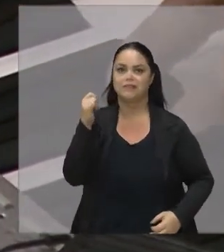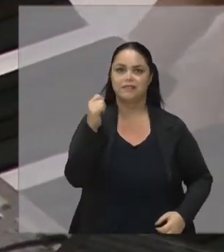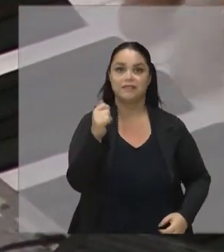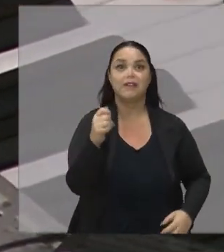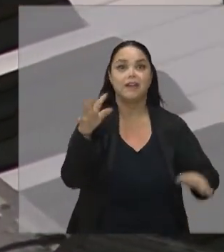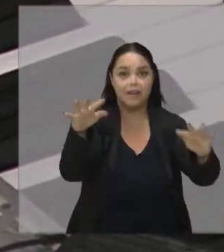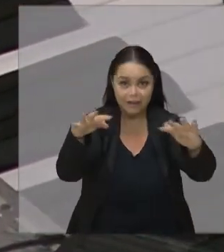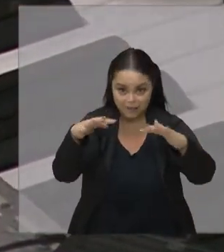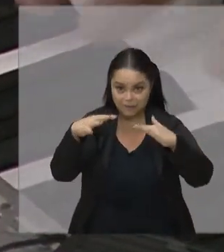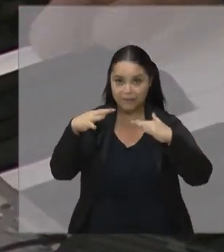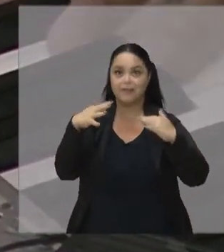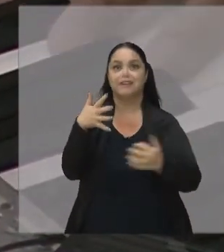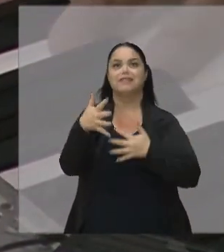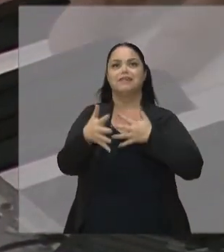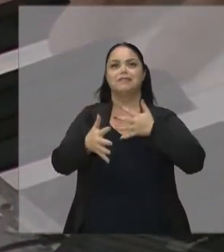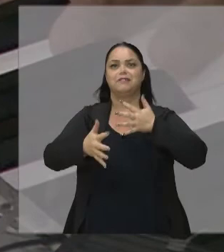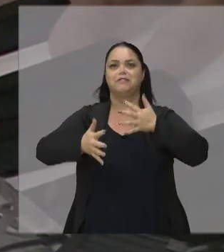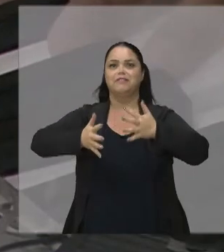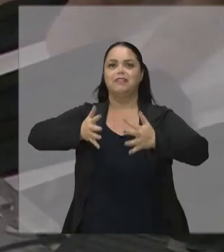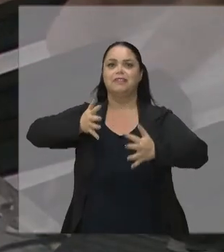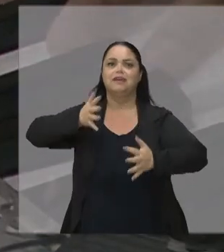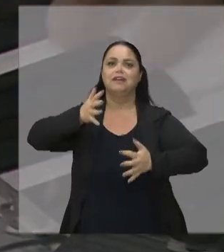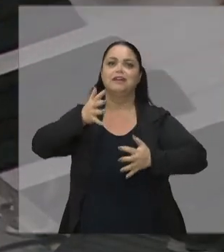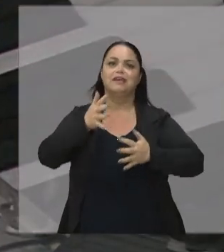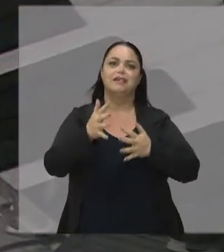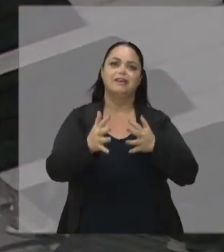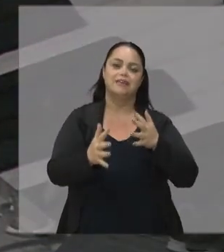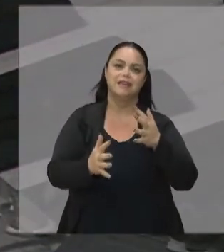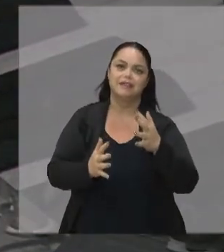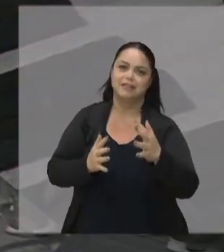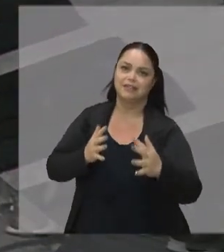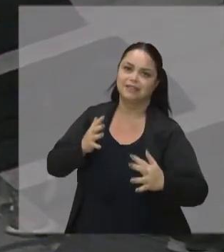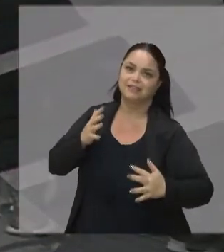Última vez Tão podes me ouvir